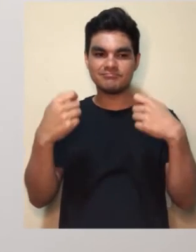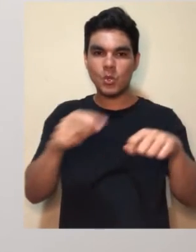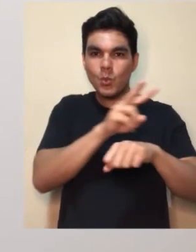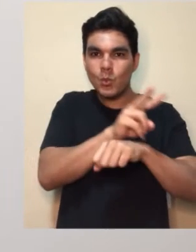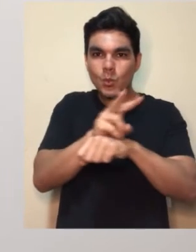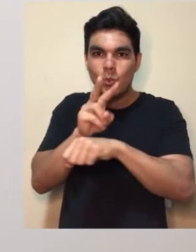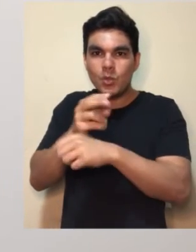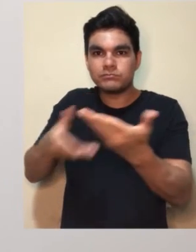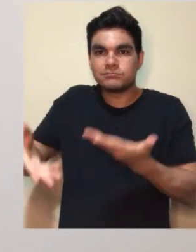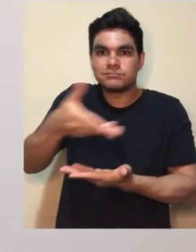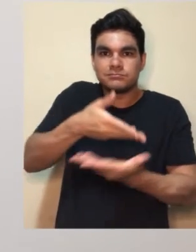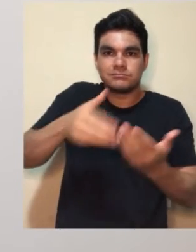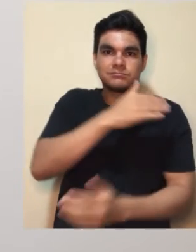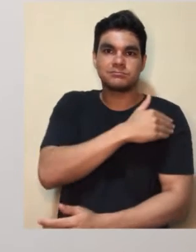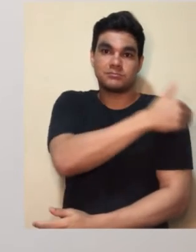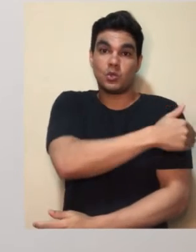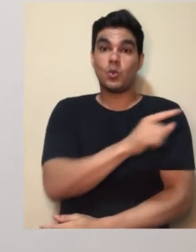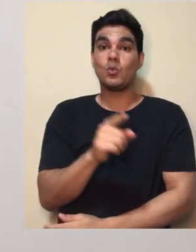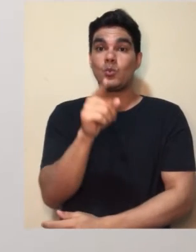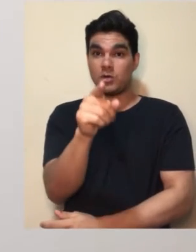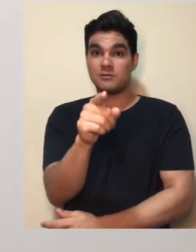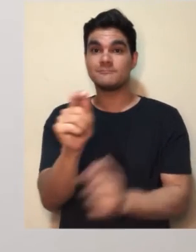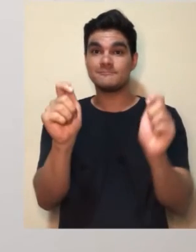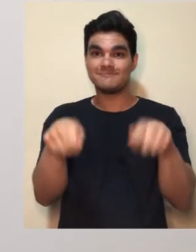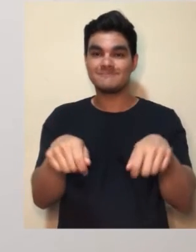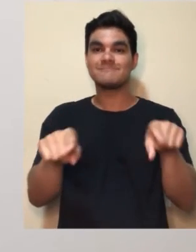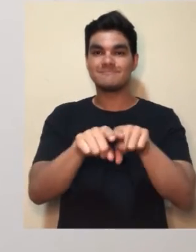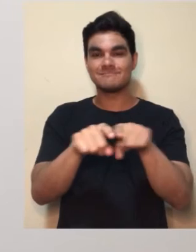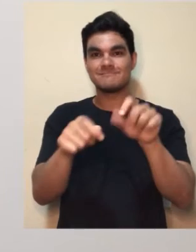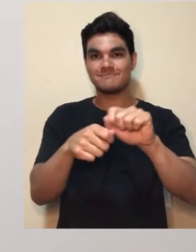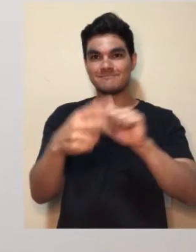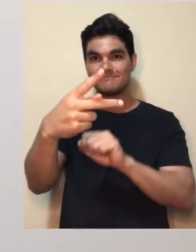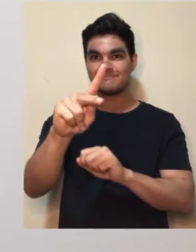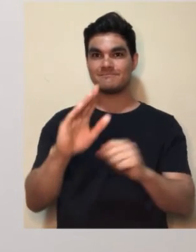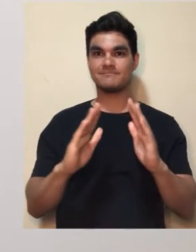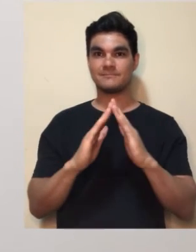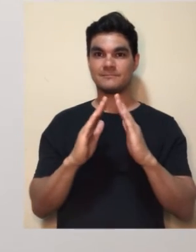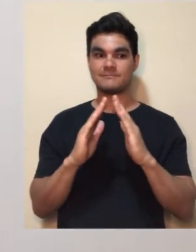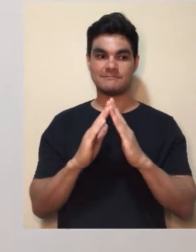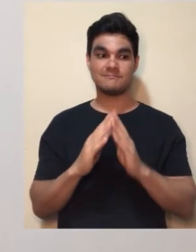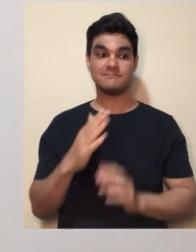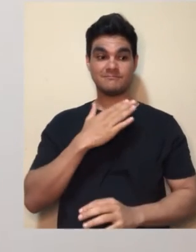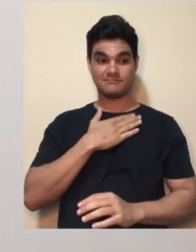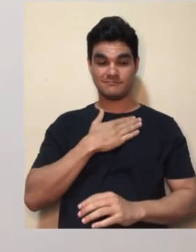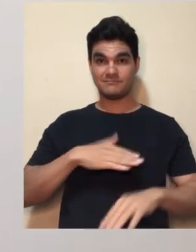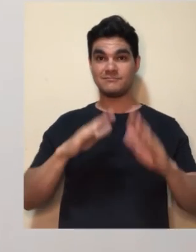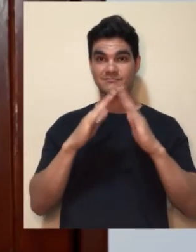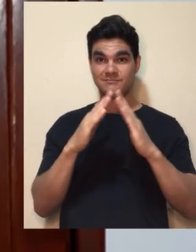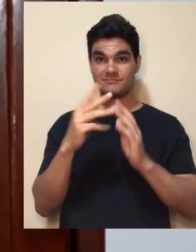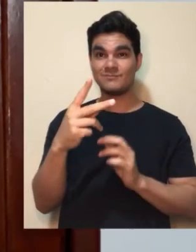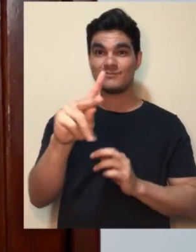nunca, precisamos cuidar um dos outros. E você pode fazer isso da sua casa.